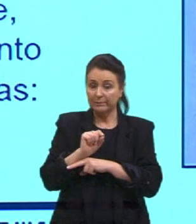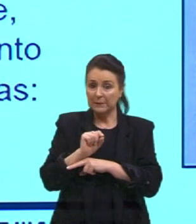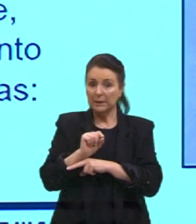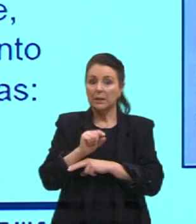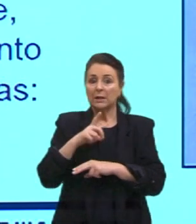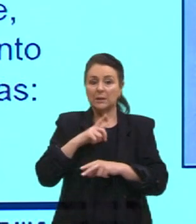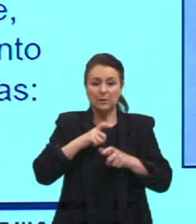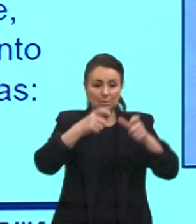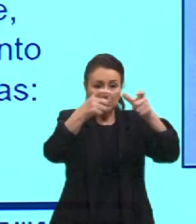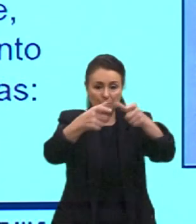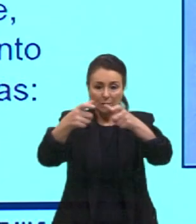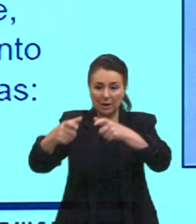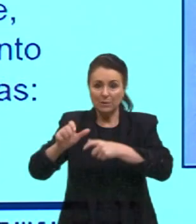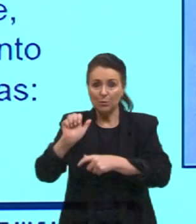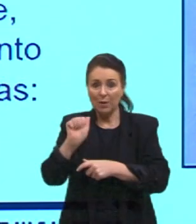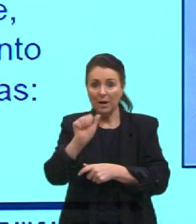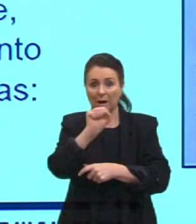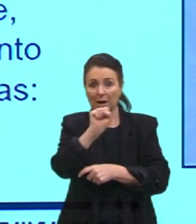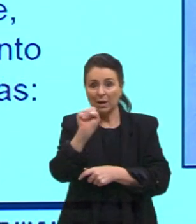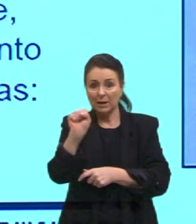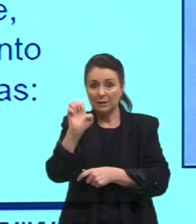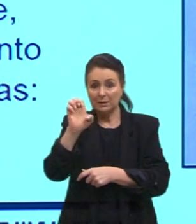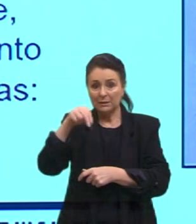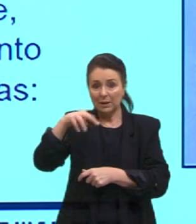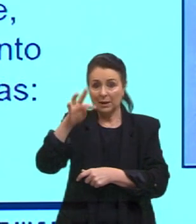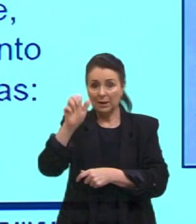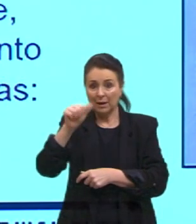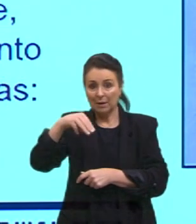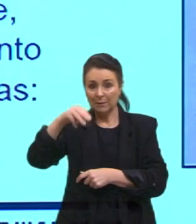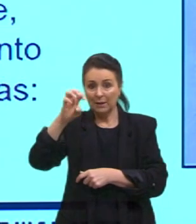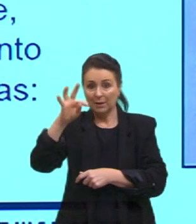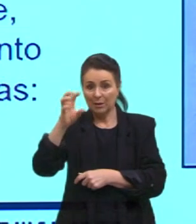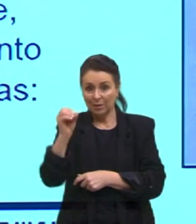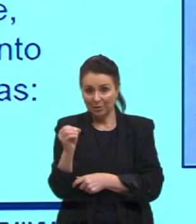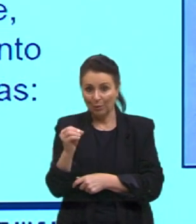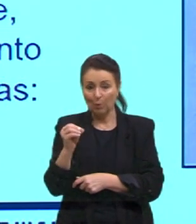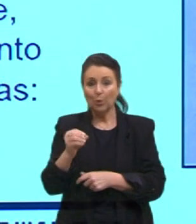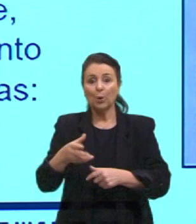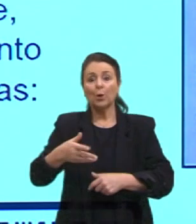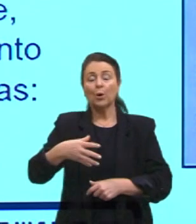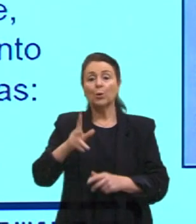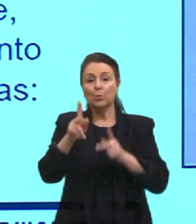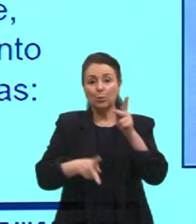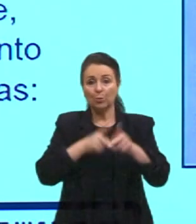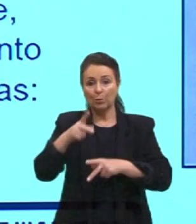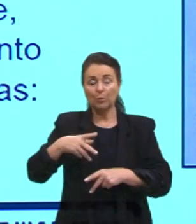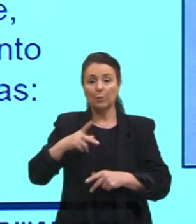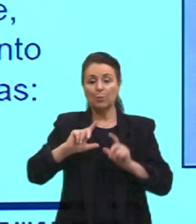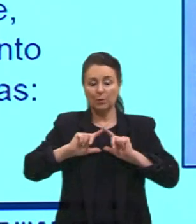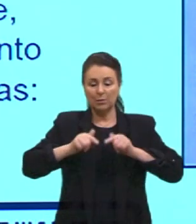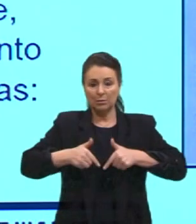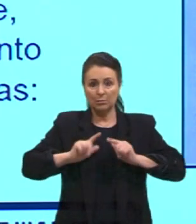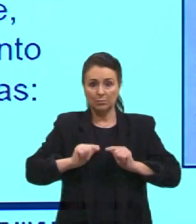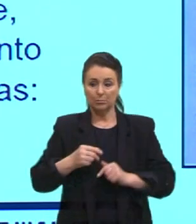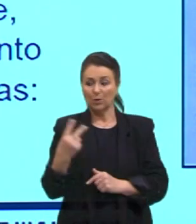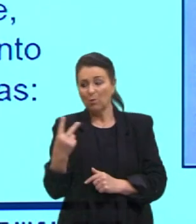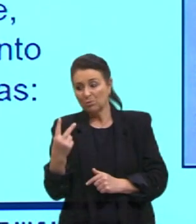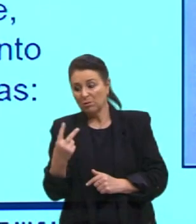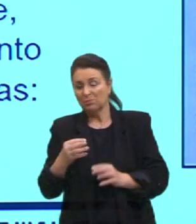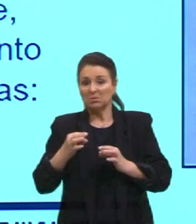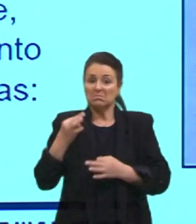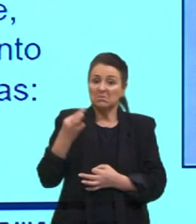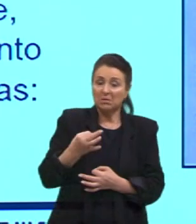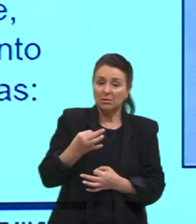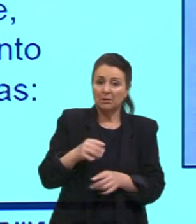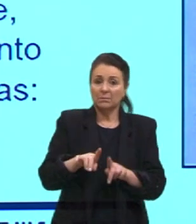esses assentamentos, né, de israelenses, né, nos territórios. Os dois estão certos, vamos dizer assim, tá, só que